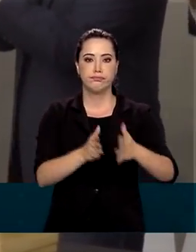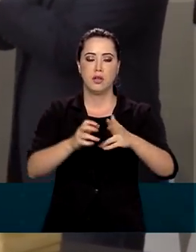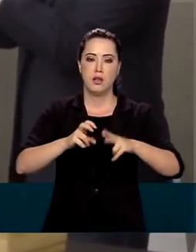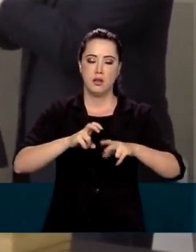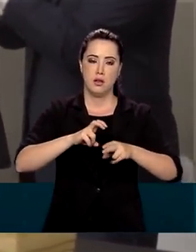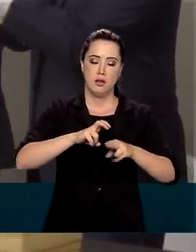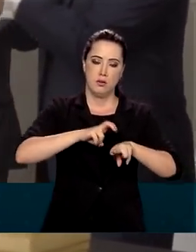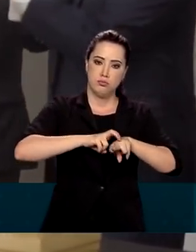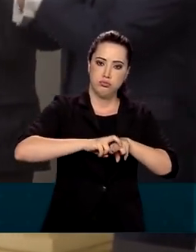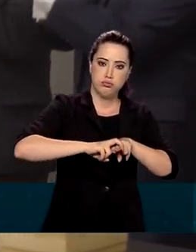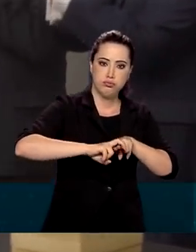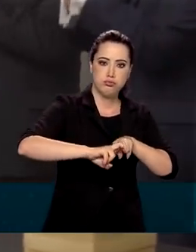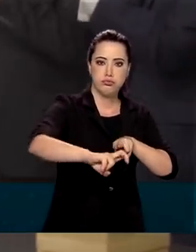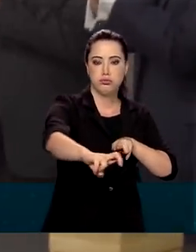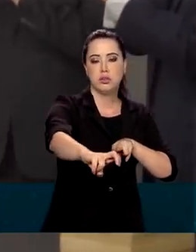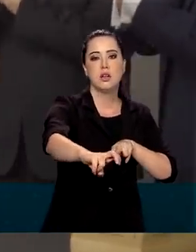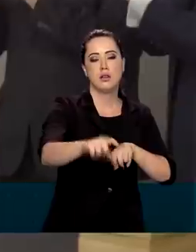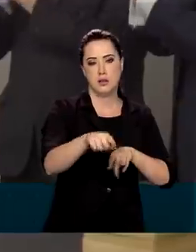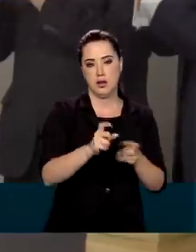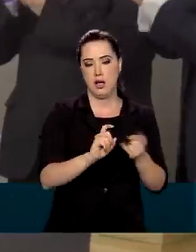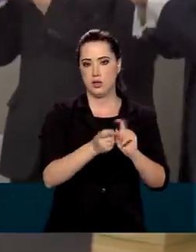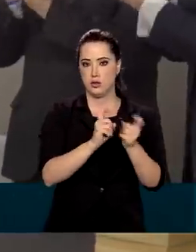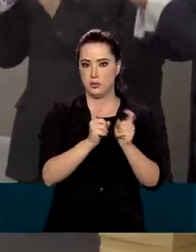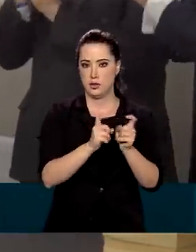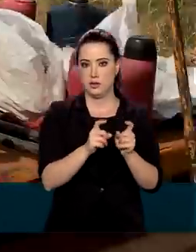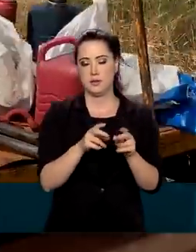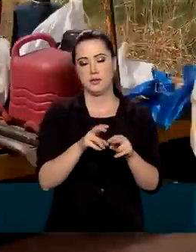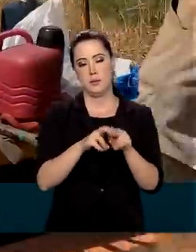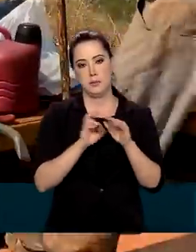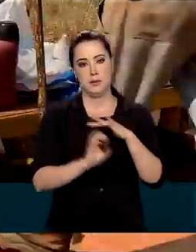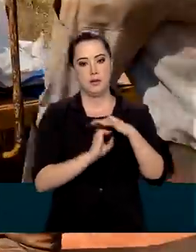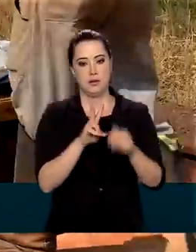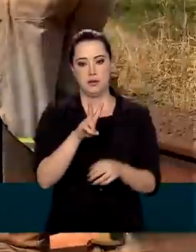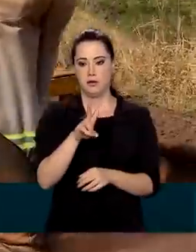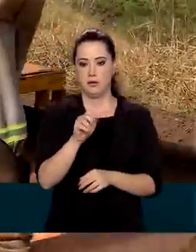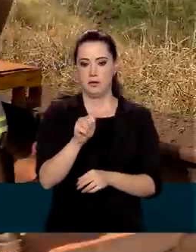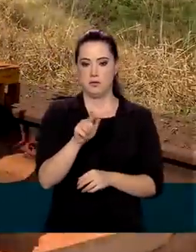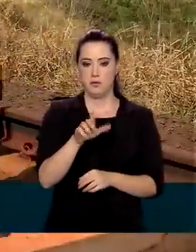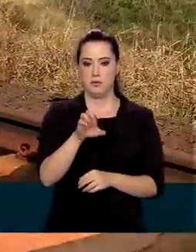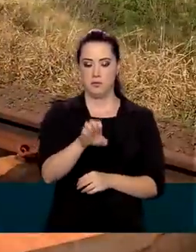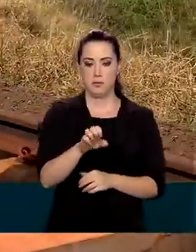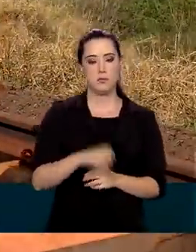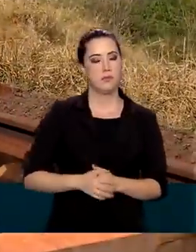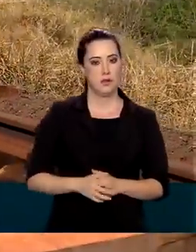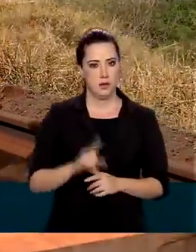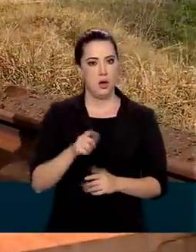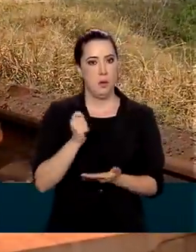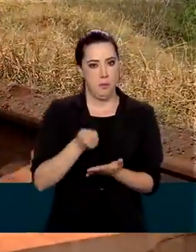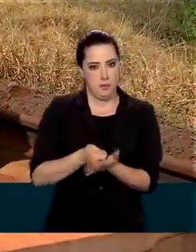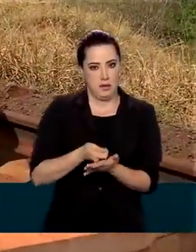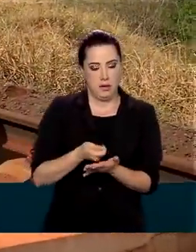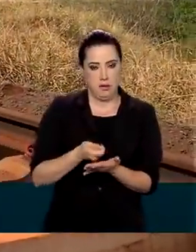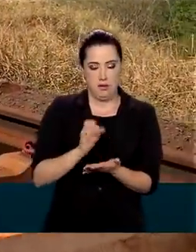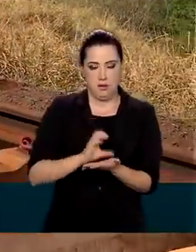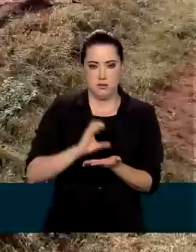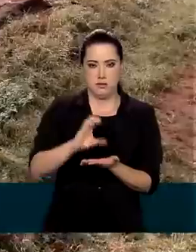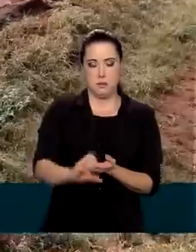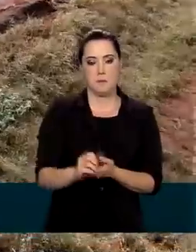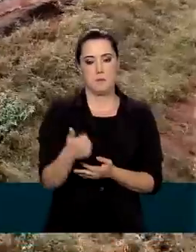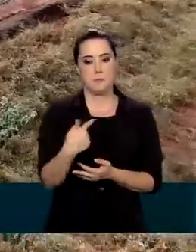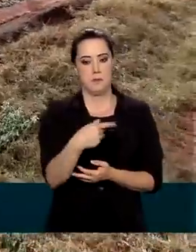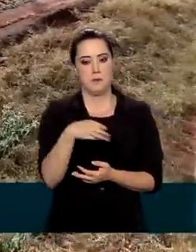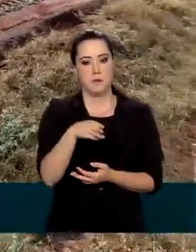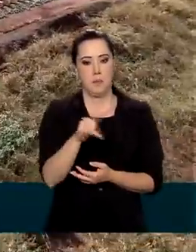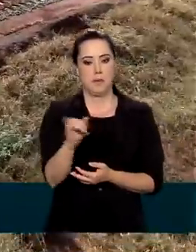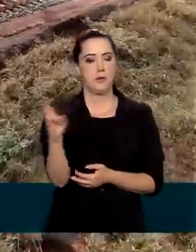estrada de ferro Carajás, administradas pela Vale. A prorrogação dos contratos prevê investimentos de mais de 17